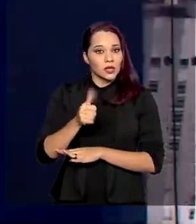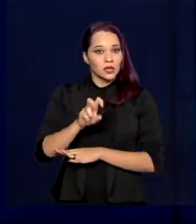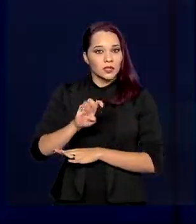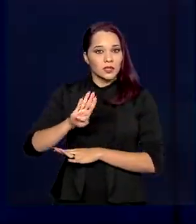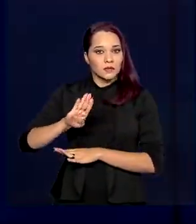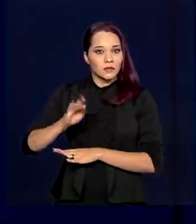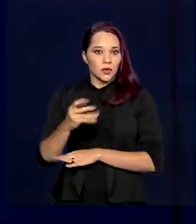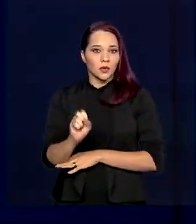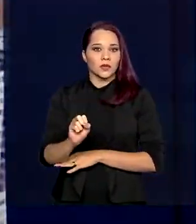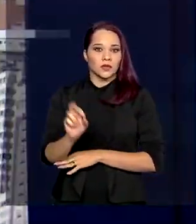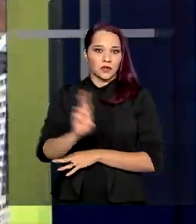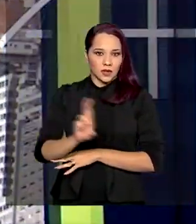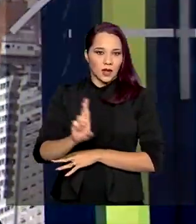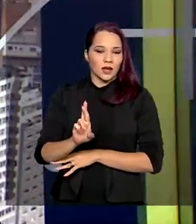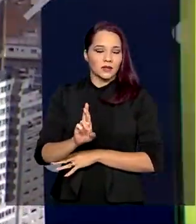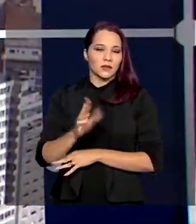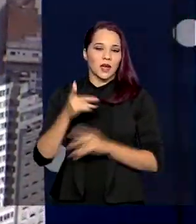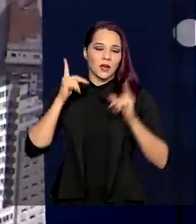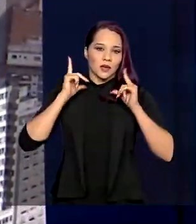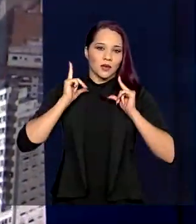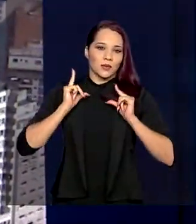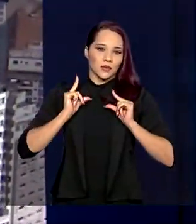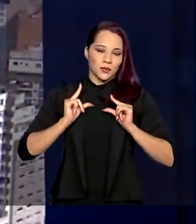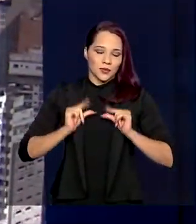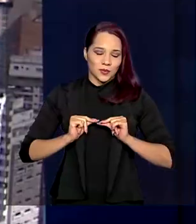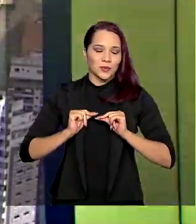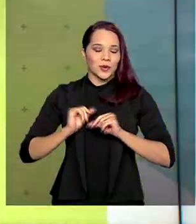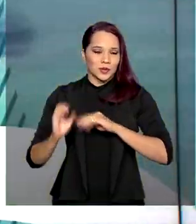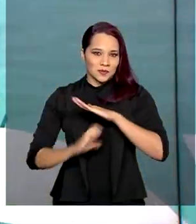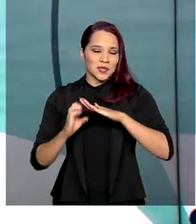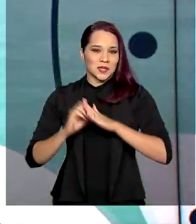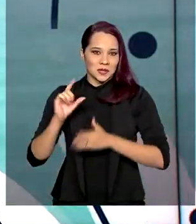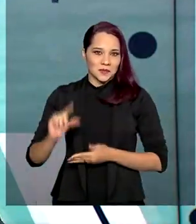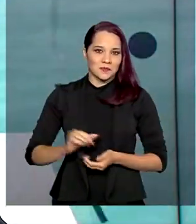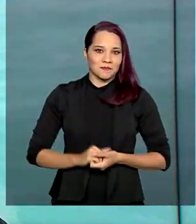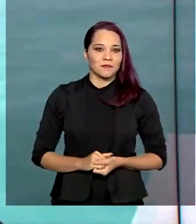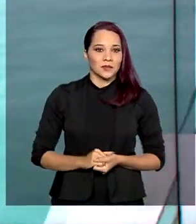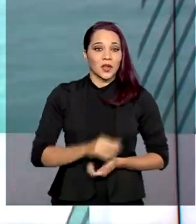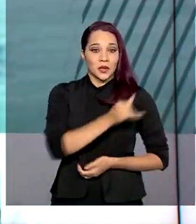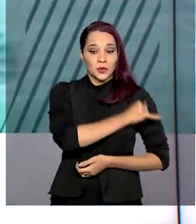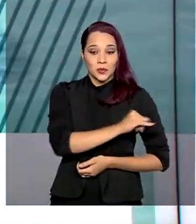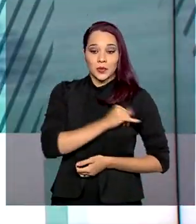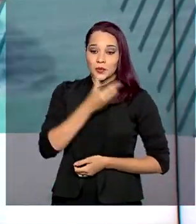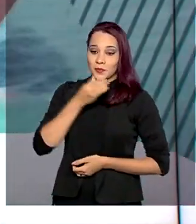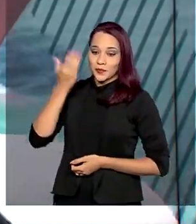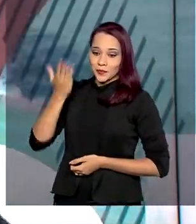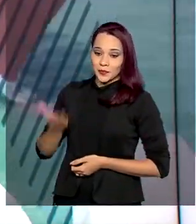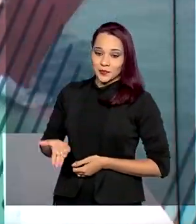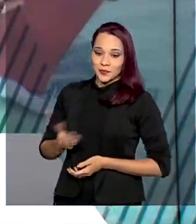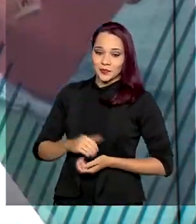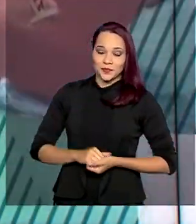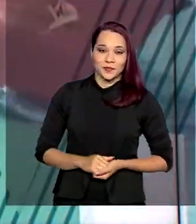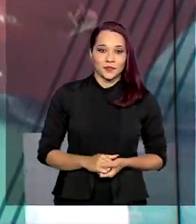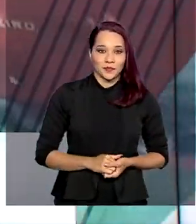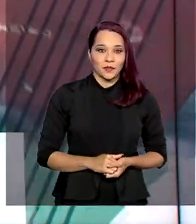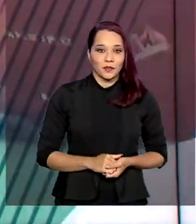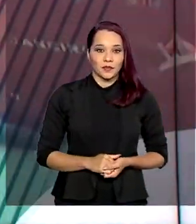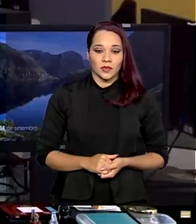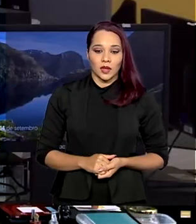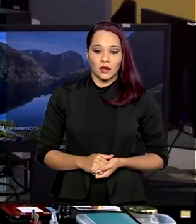bilhões de reais para dar mais fôlego aos pequenos empresários. Do Rio de Janeiro, Cláudia Boiunga conta isso pra gente.